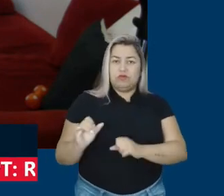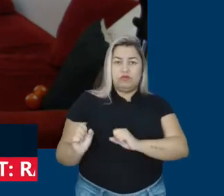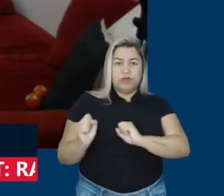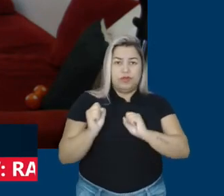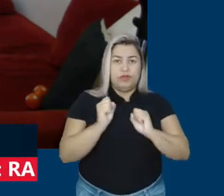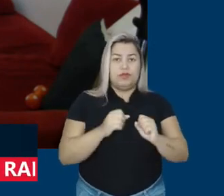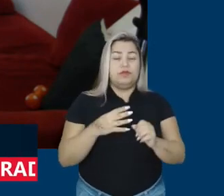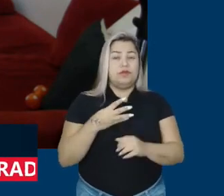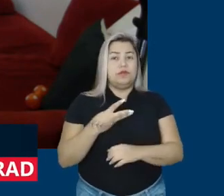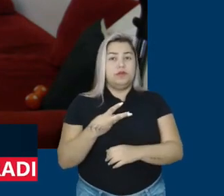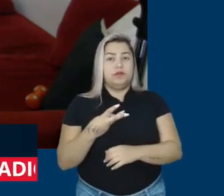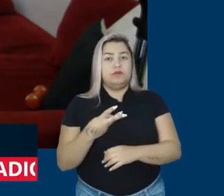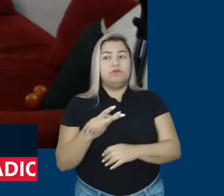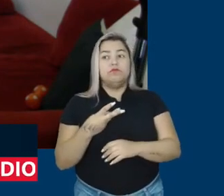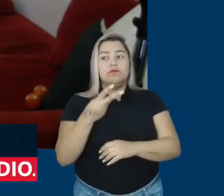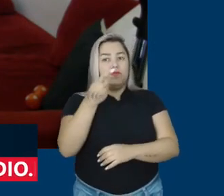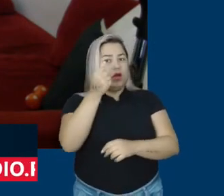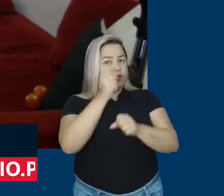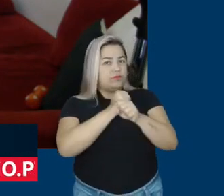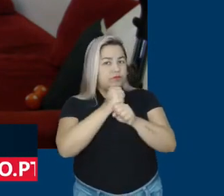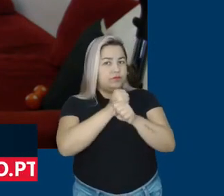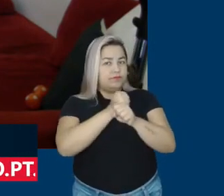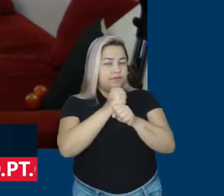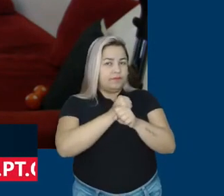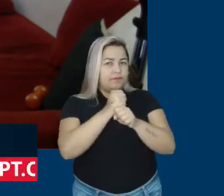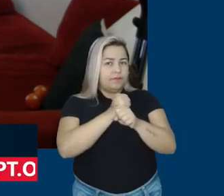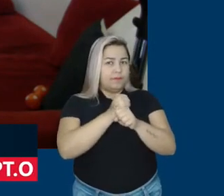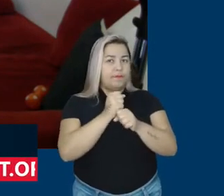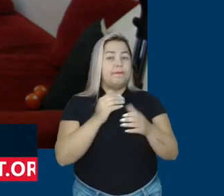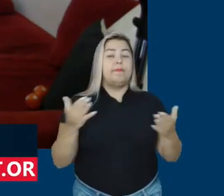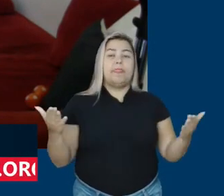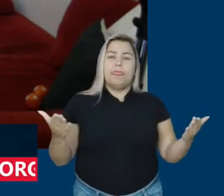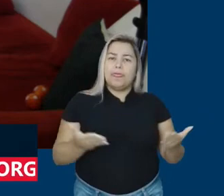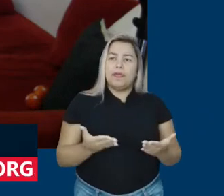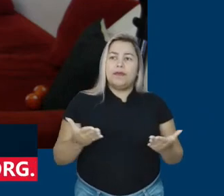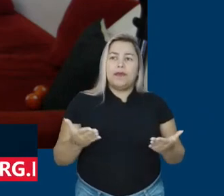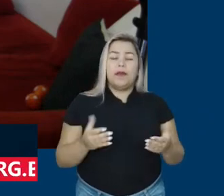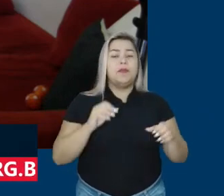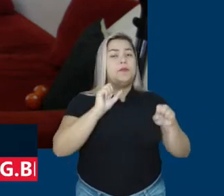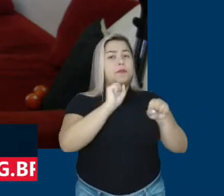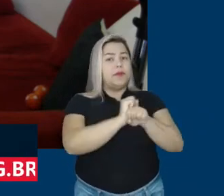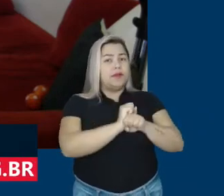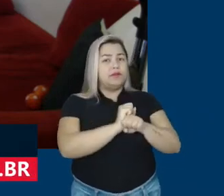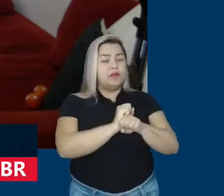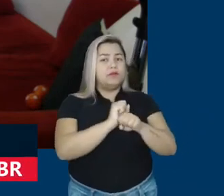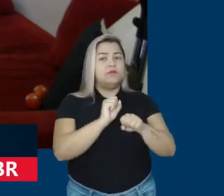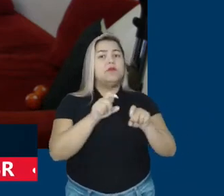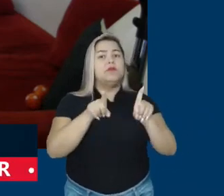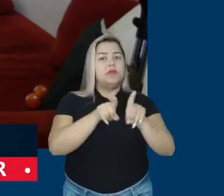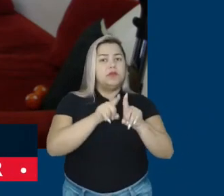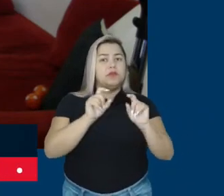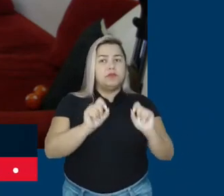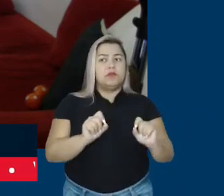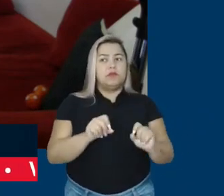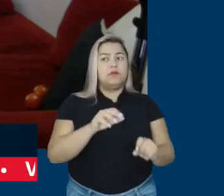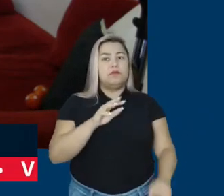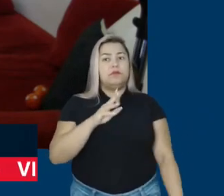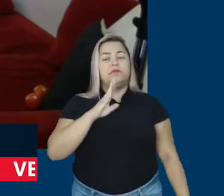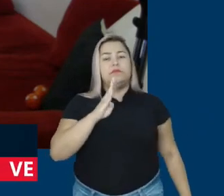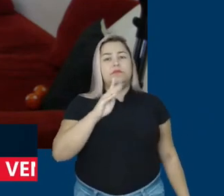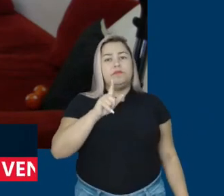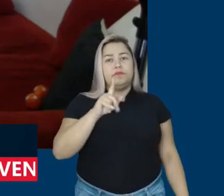nesses últimos quatro anos aí, quase quatro anos e meio. Agora é a hora da gente parar com isso de uma vez por todas, né? As big techs,